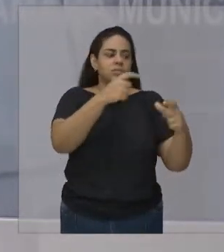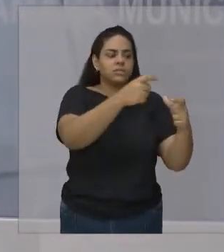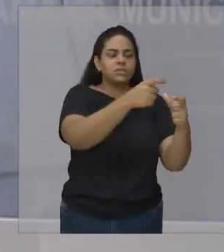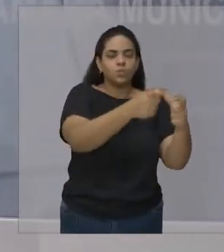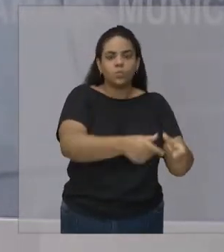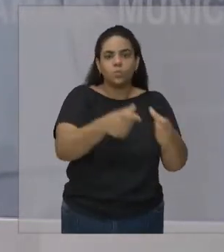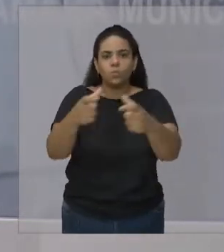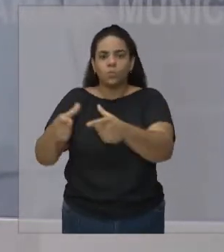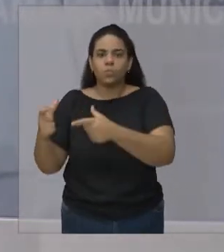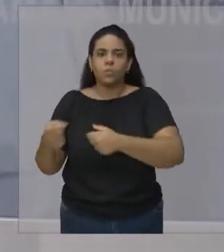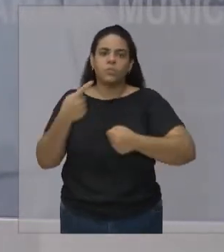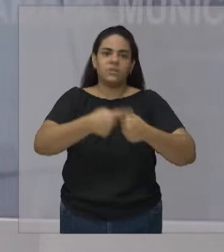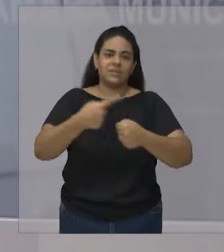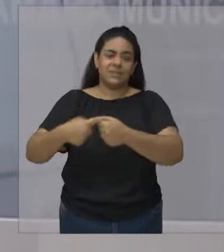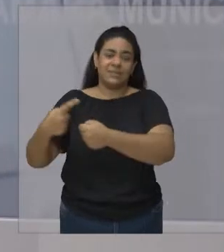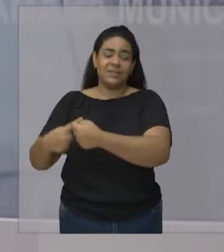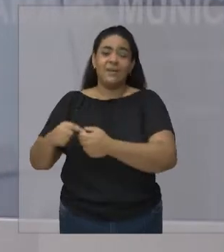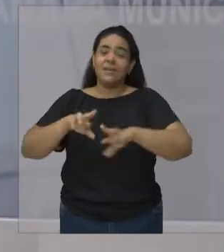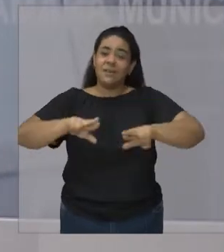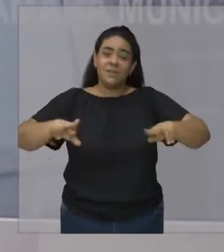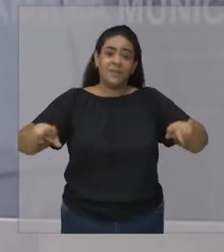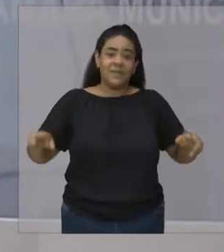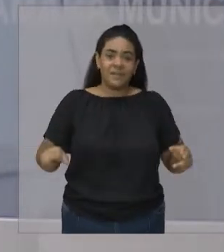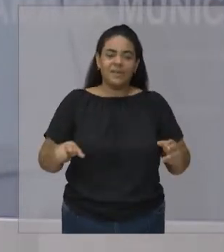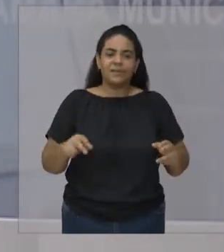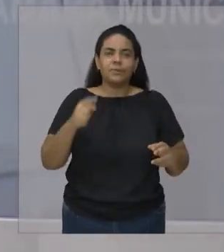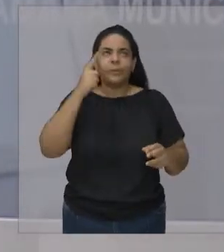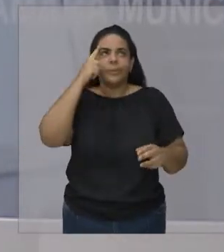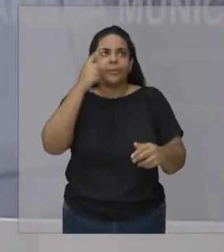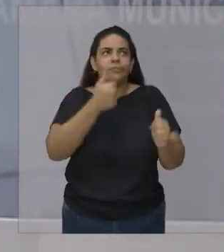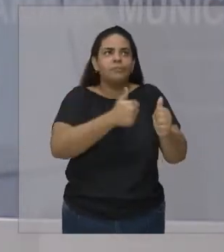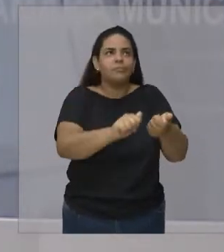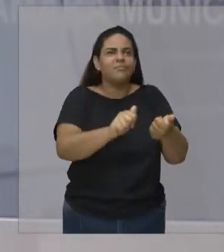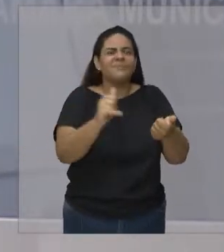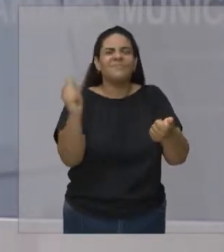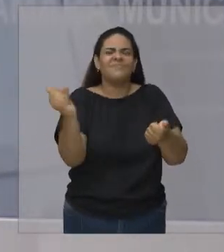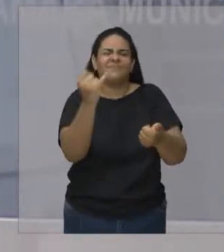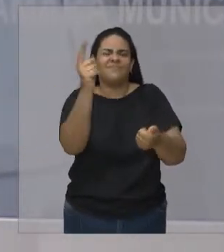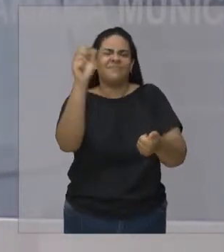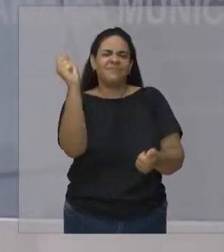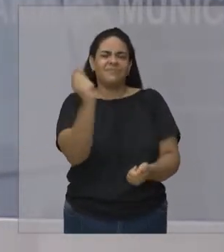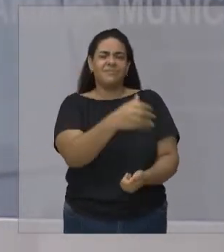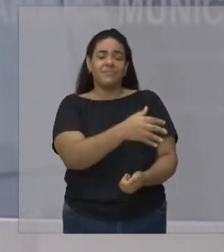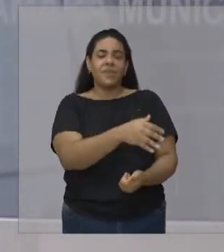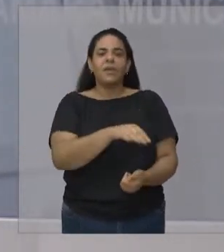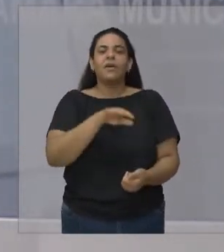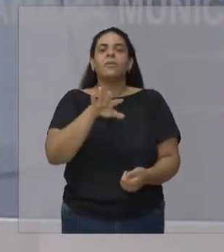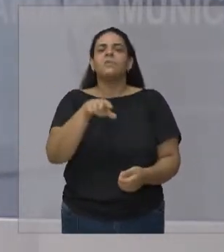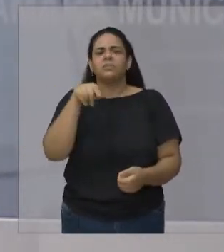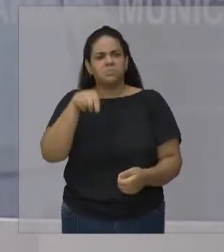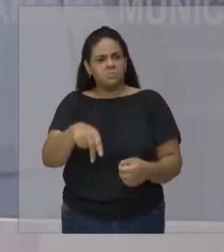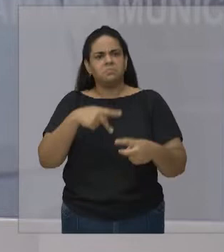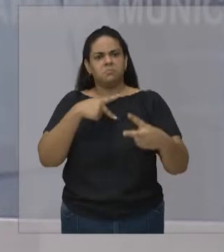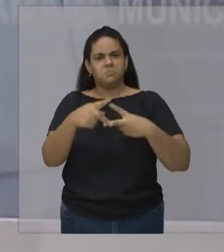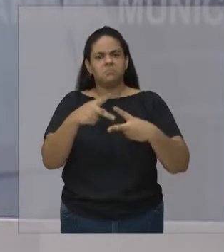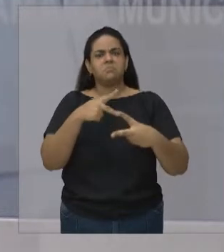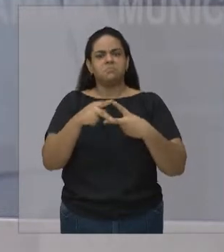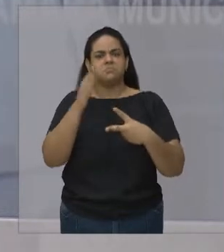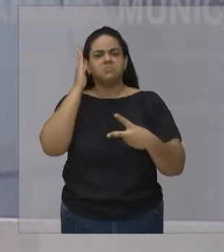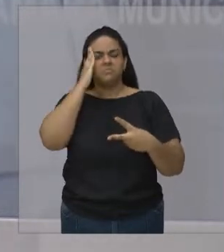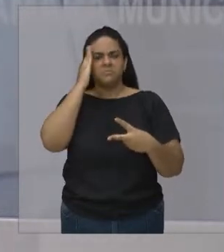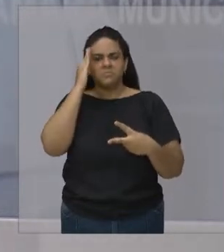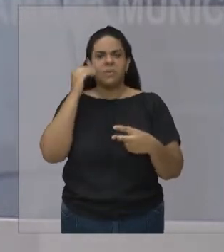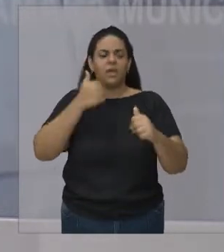apoio E isso me alegra De hoje ver alguns atletas aqui E saber que não é só natação Temos outras modalidades Como